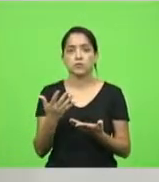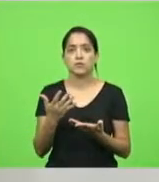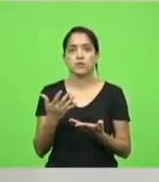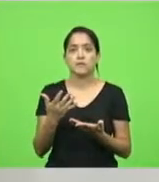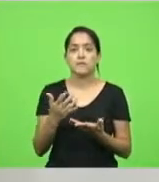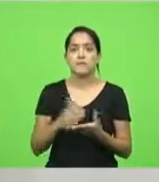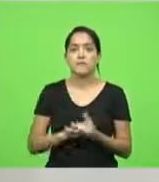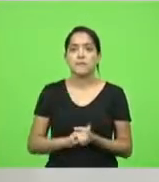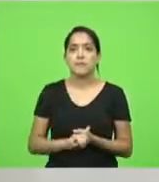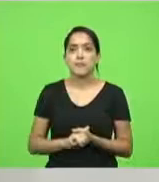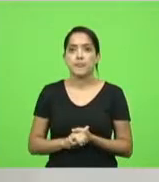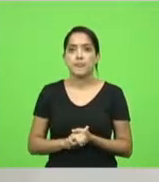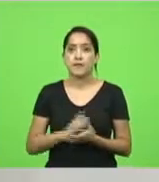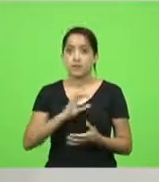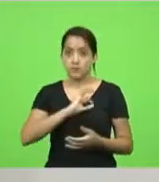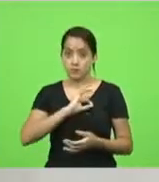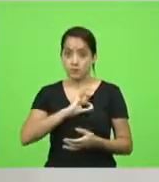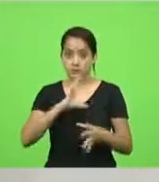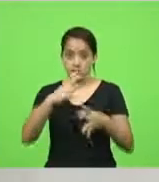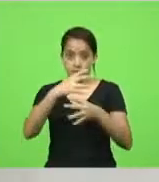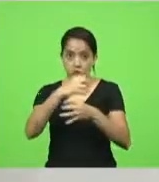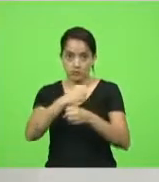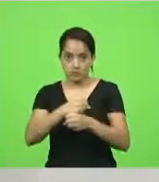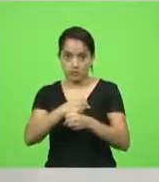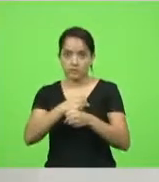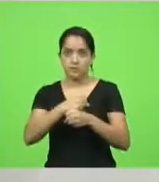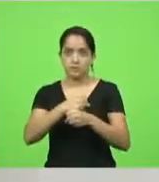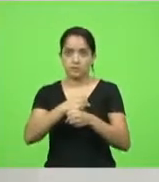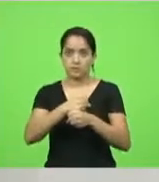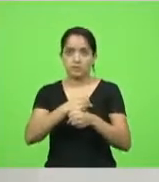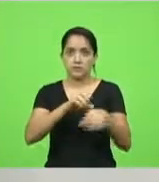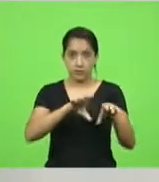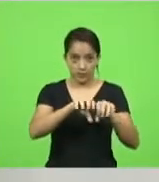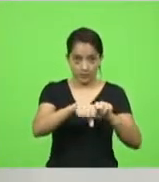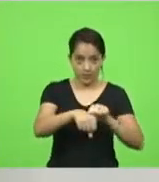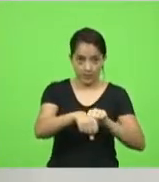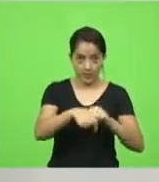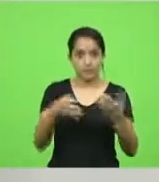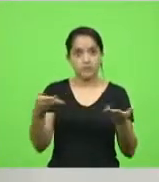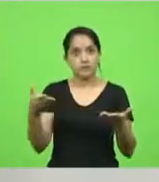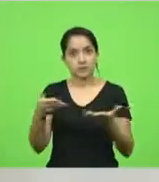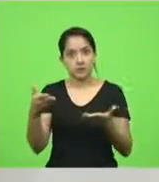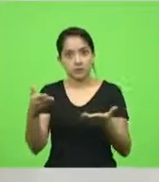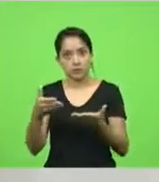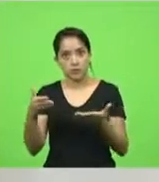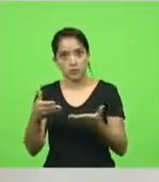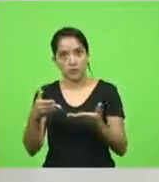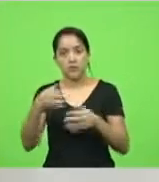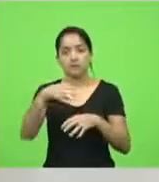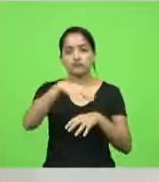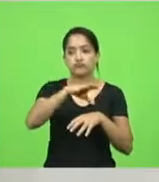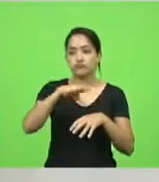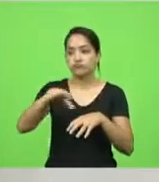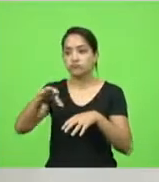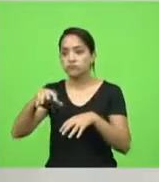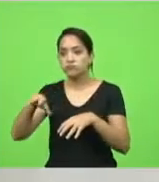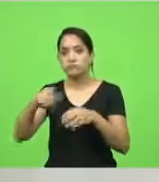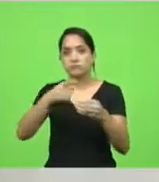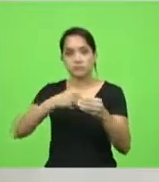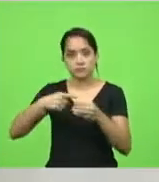de policiais que foram formados e agora estão sendo distribuídos para as cidades.